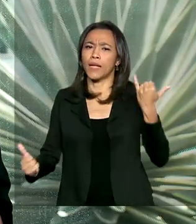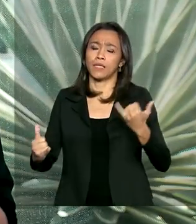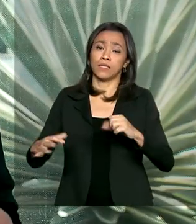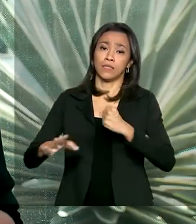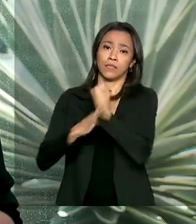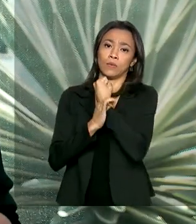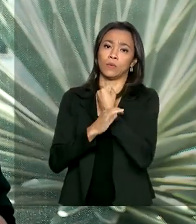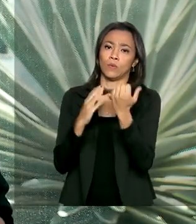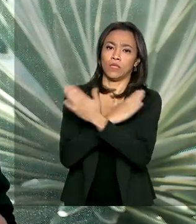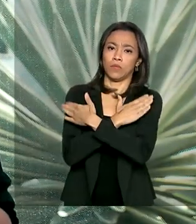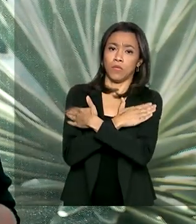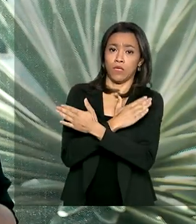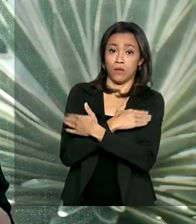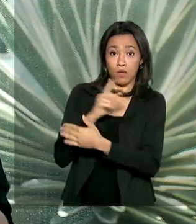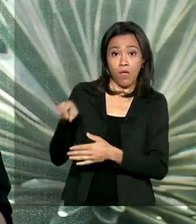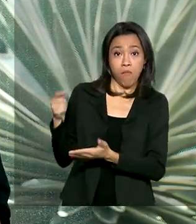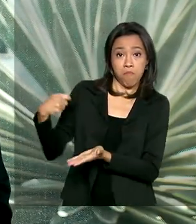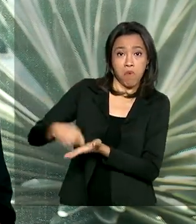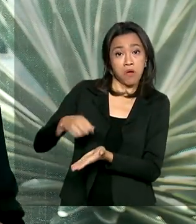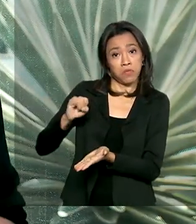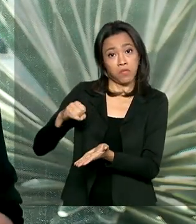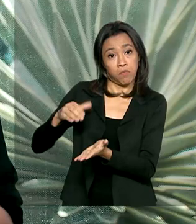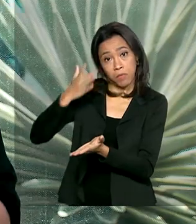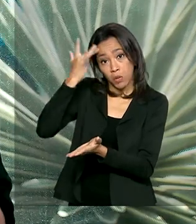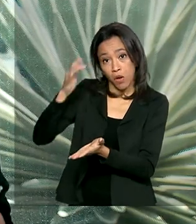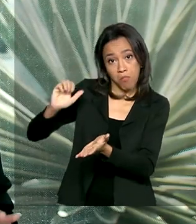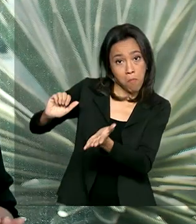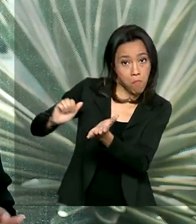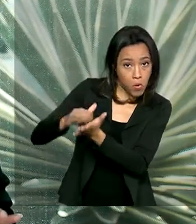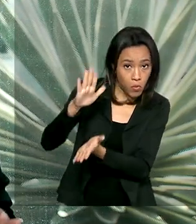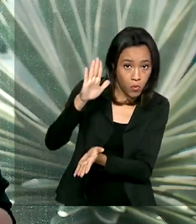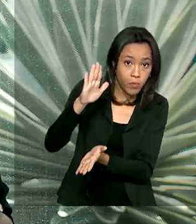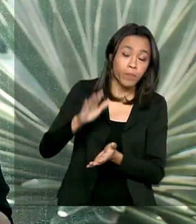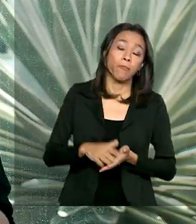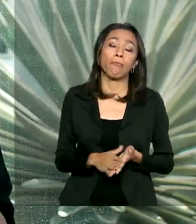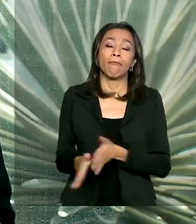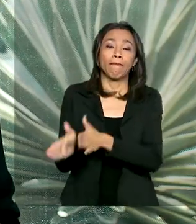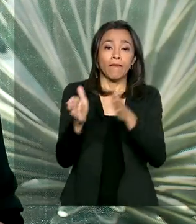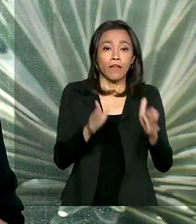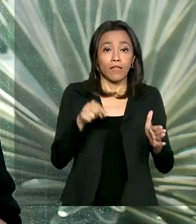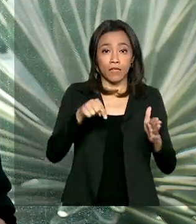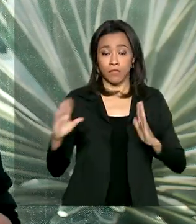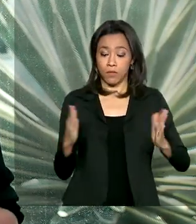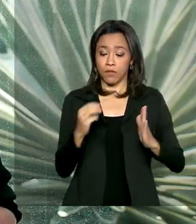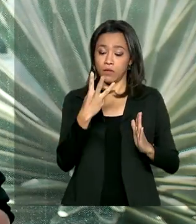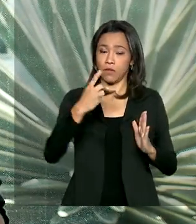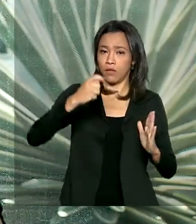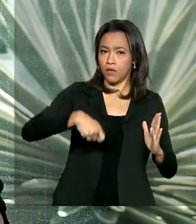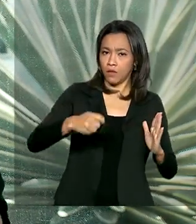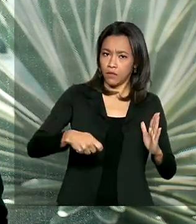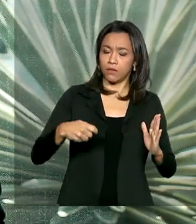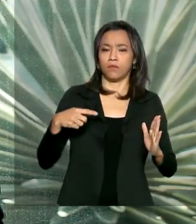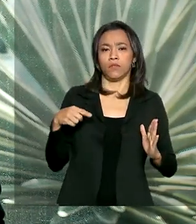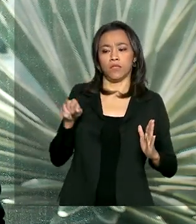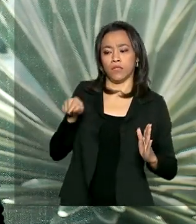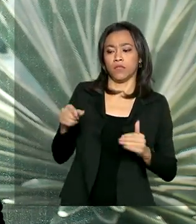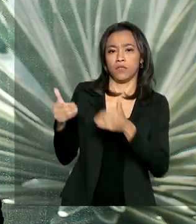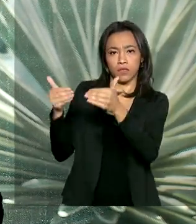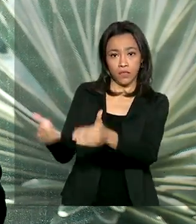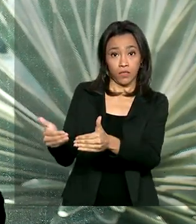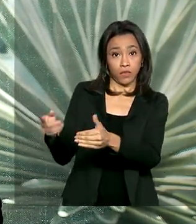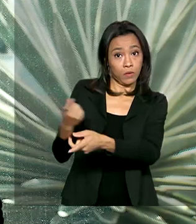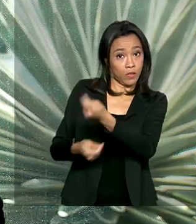pago no caso de demissão sem justa causa. Para os próximos três meses, a expectativa do Ministério da